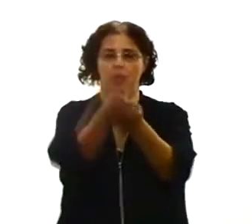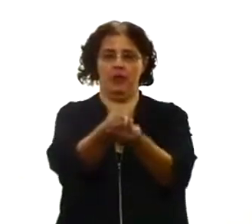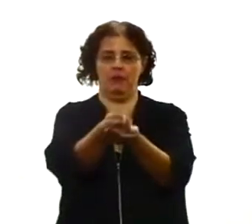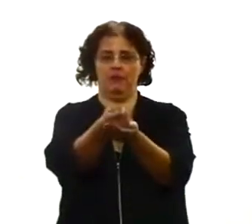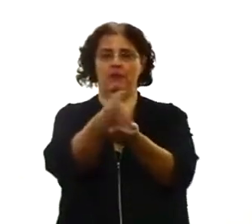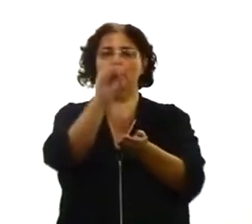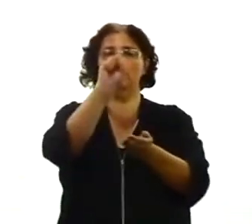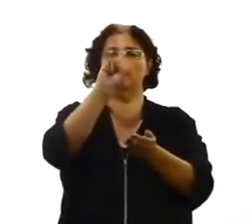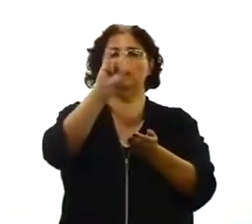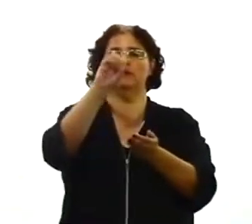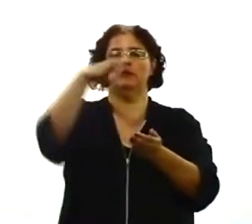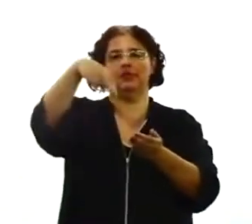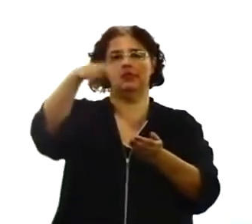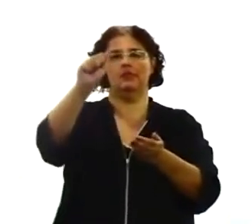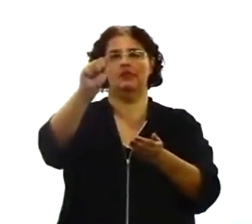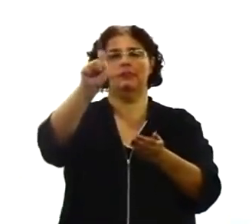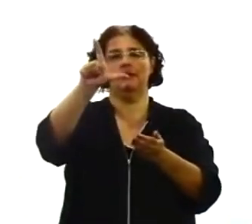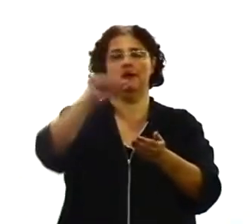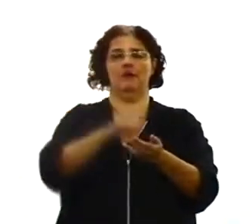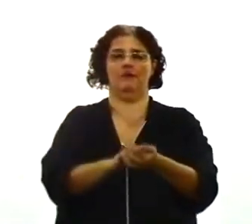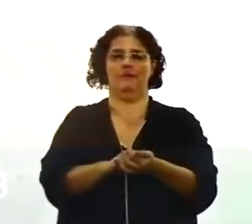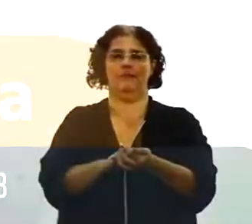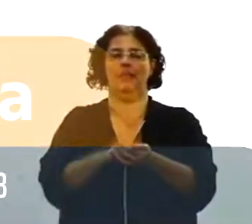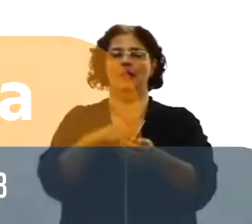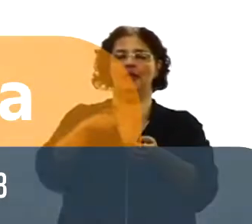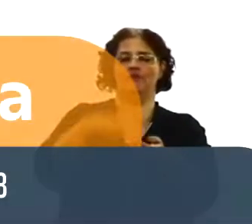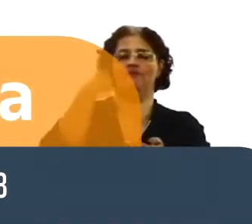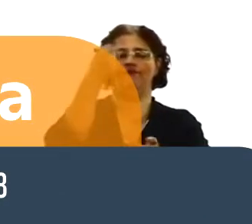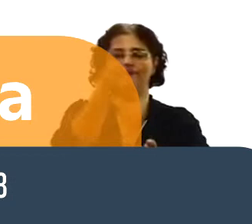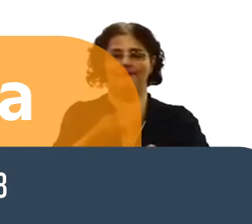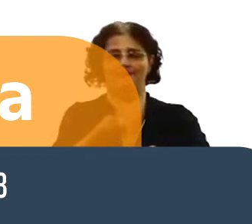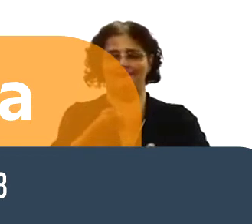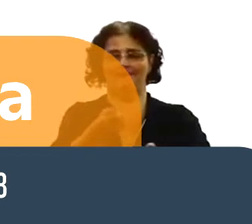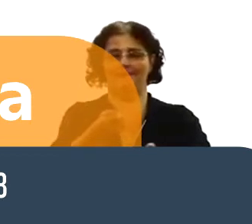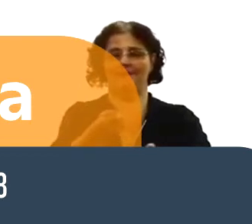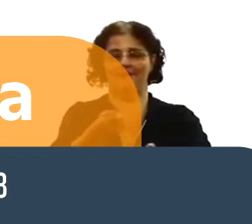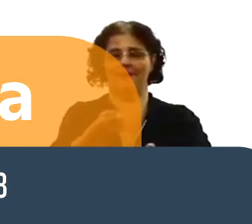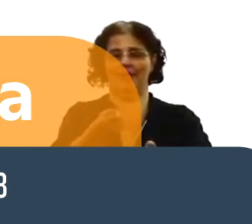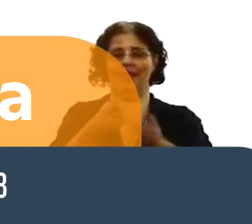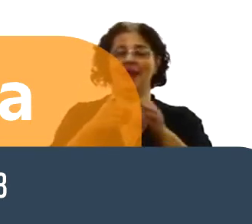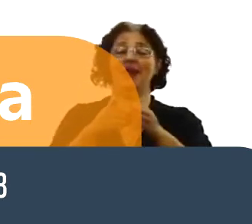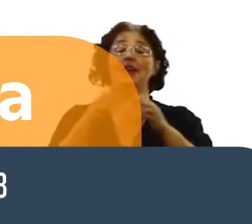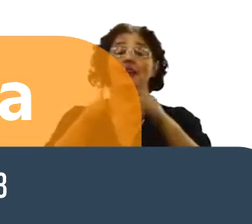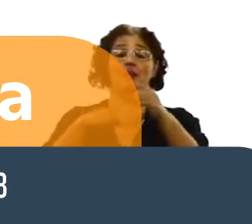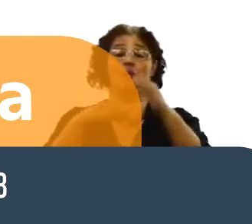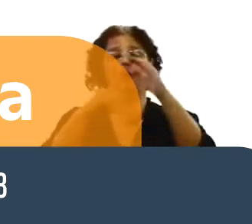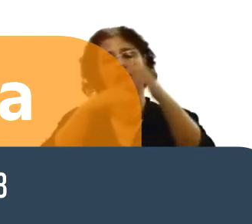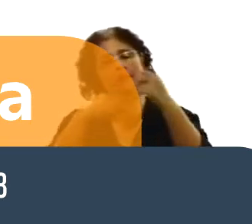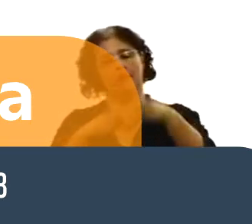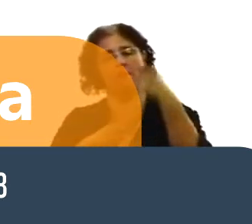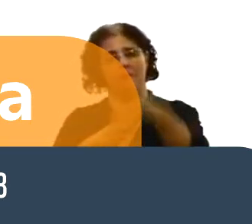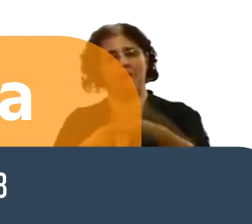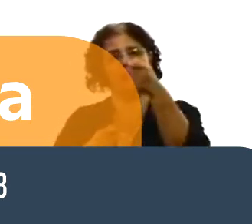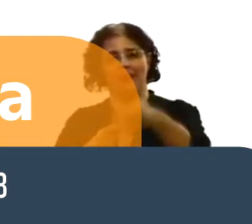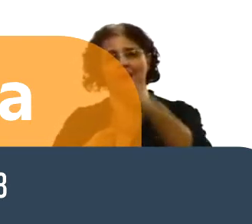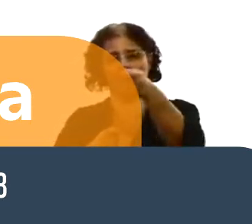que ir para a história, temos que pensar no todo, para buscar a teologia que está por trás disso. Então, isso é a